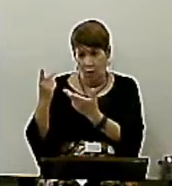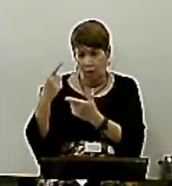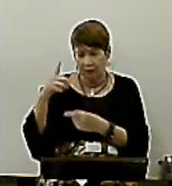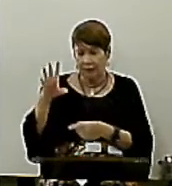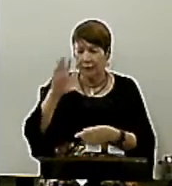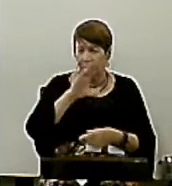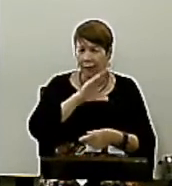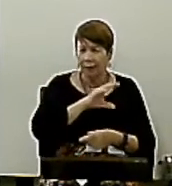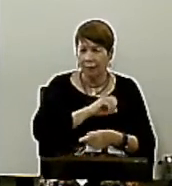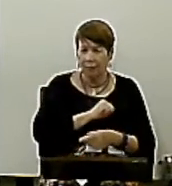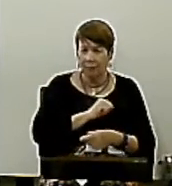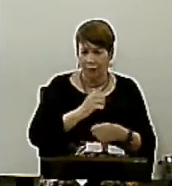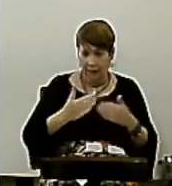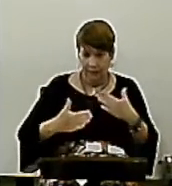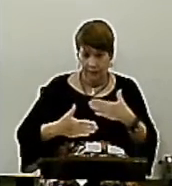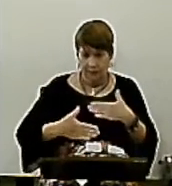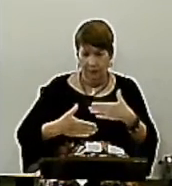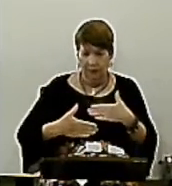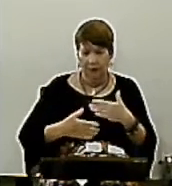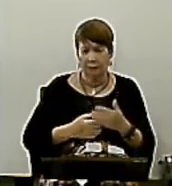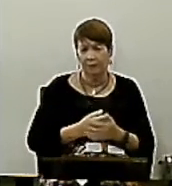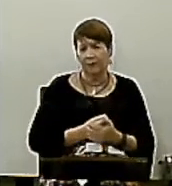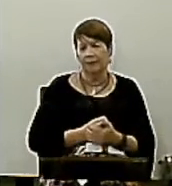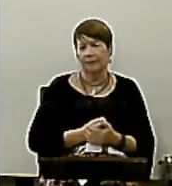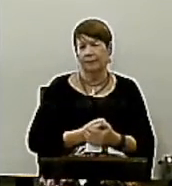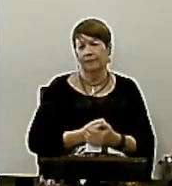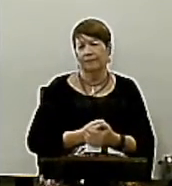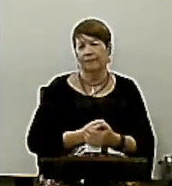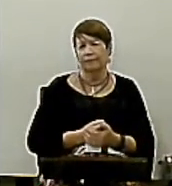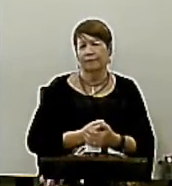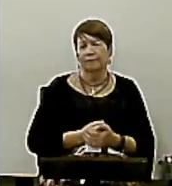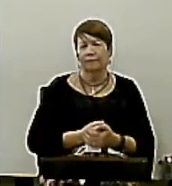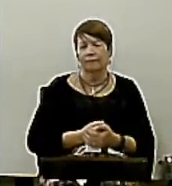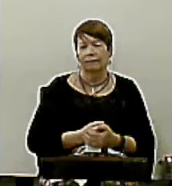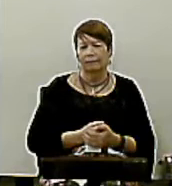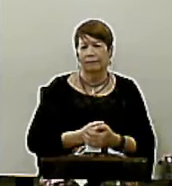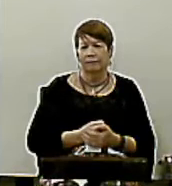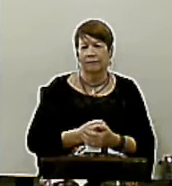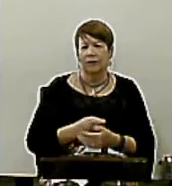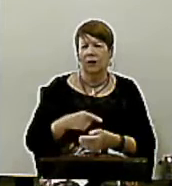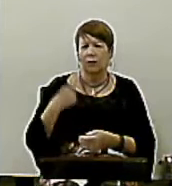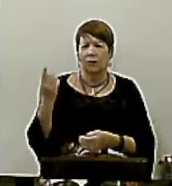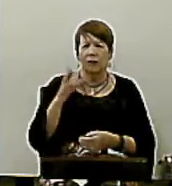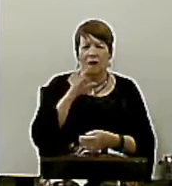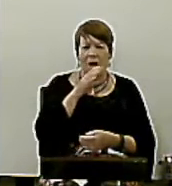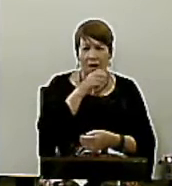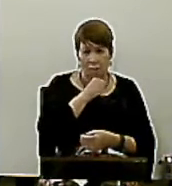Não é Como você acha Que deve ser amado